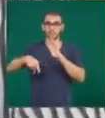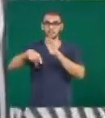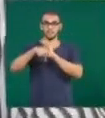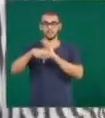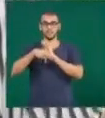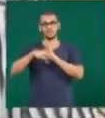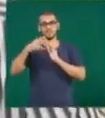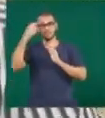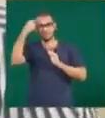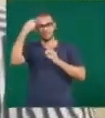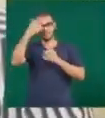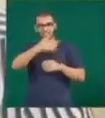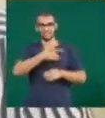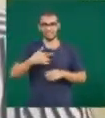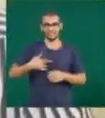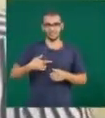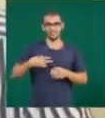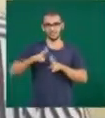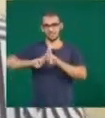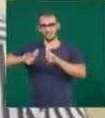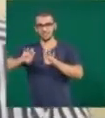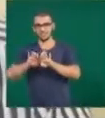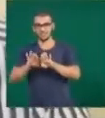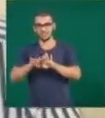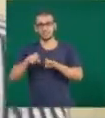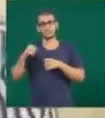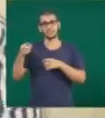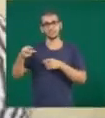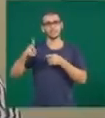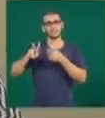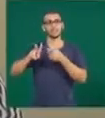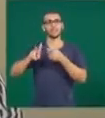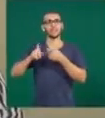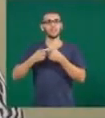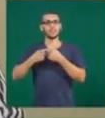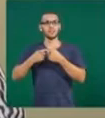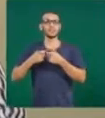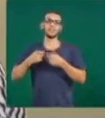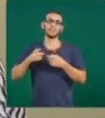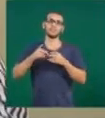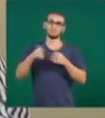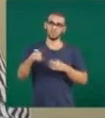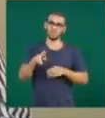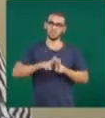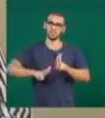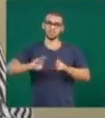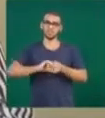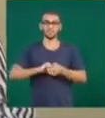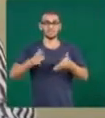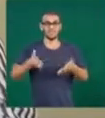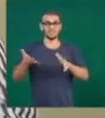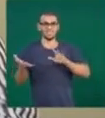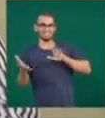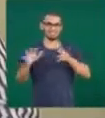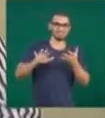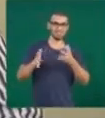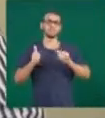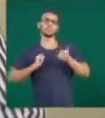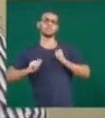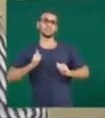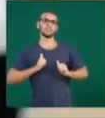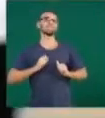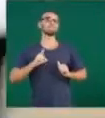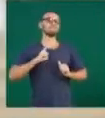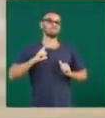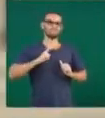da UFO e professor da Faculdade de Medicina da Universidade Federal de Uberlândia, o transtorno de ansiedade é o mais frequente em todo